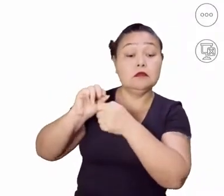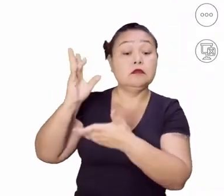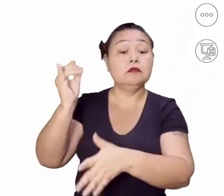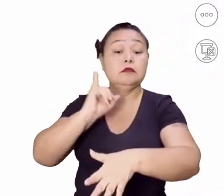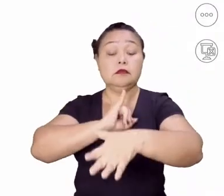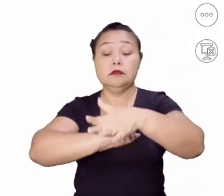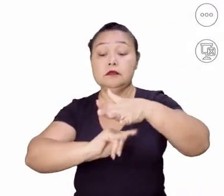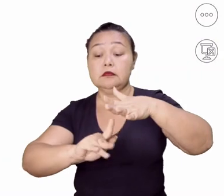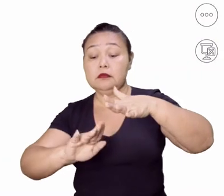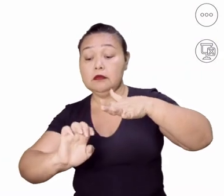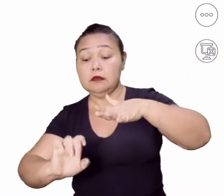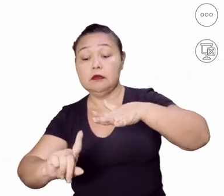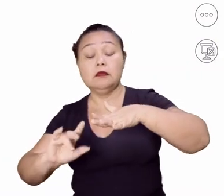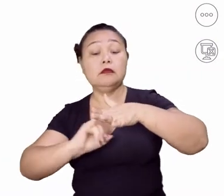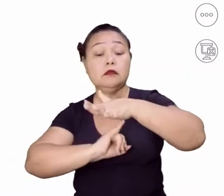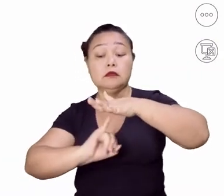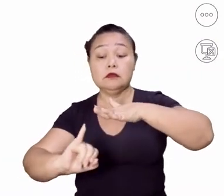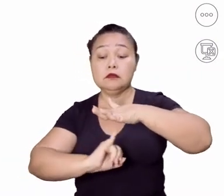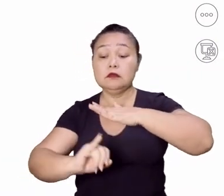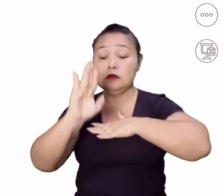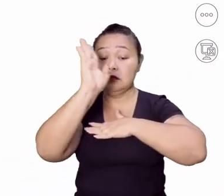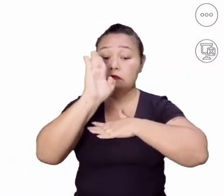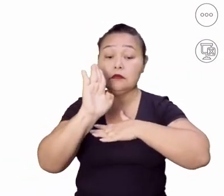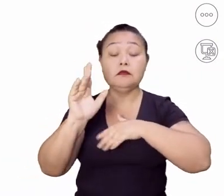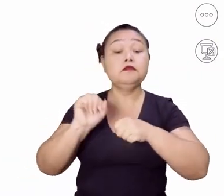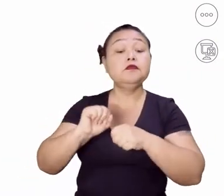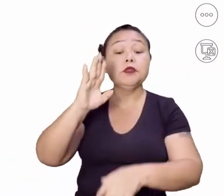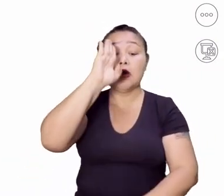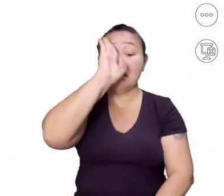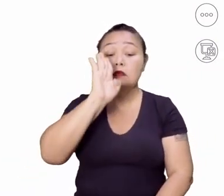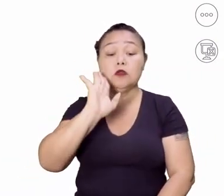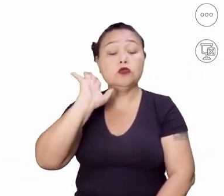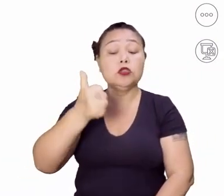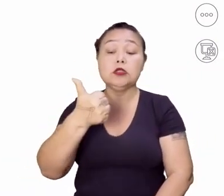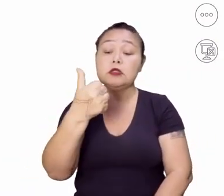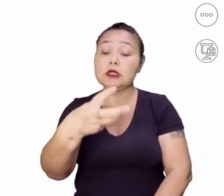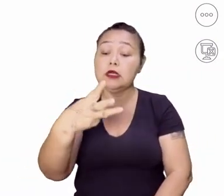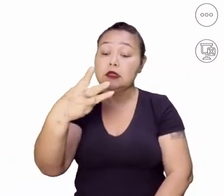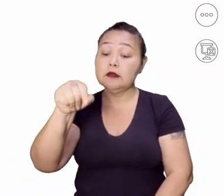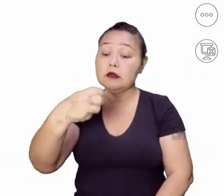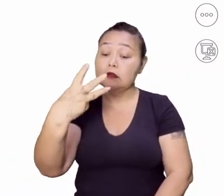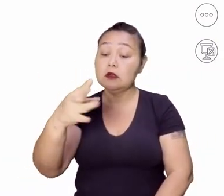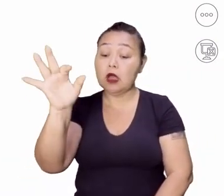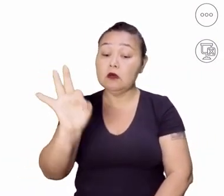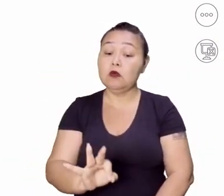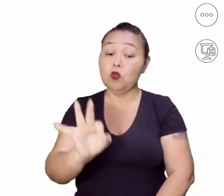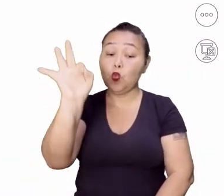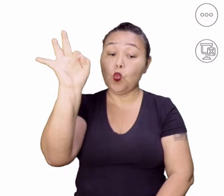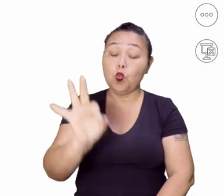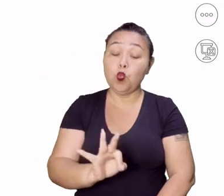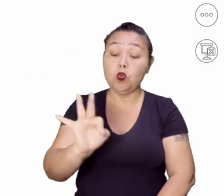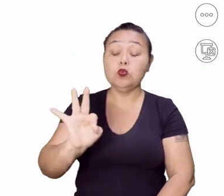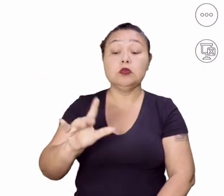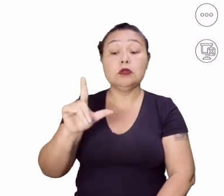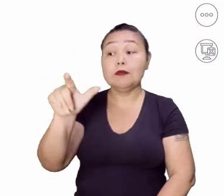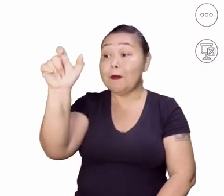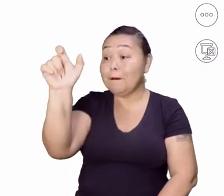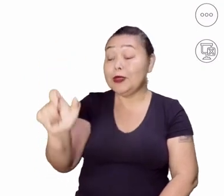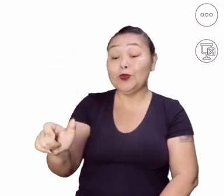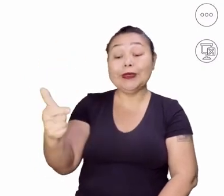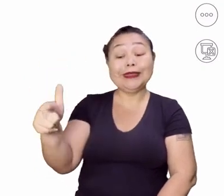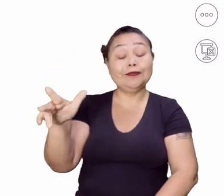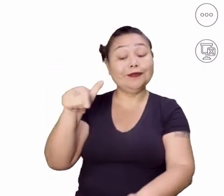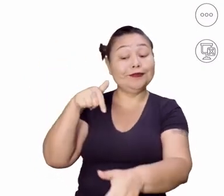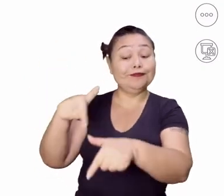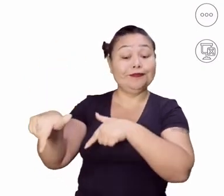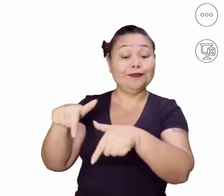Instituto Brasileiro, o Brasil já alcançou a marca de 13,3% de desempregados no Brasil, né? Aqui no